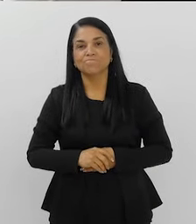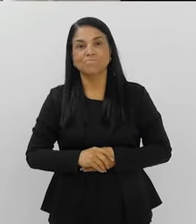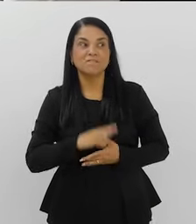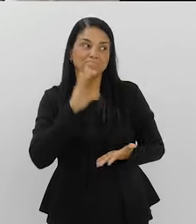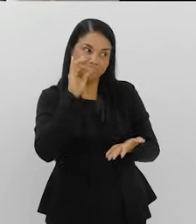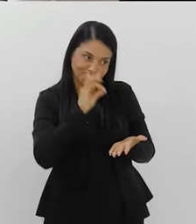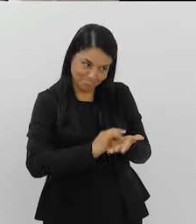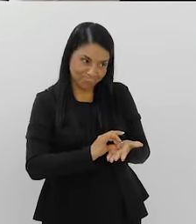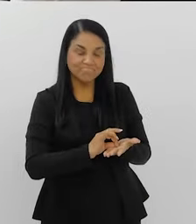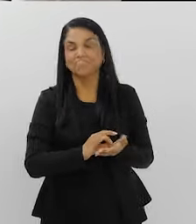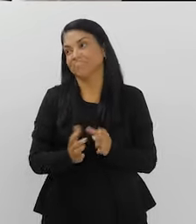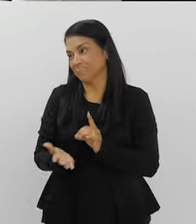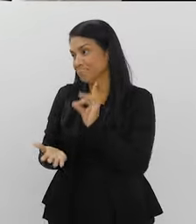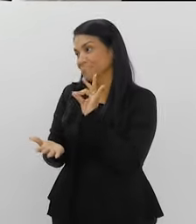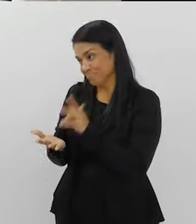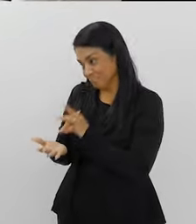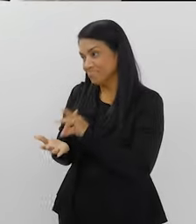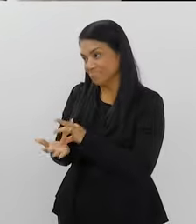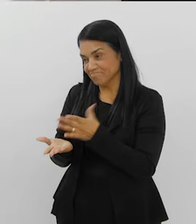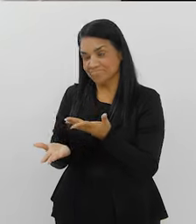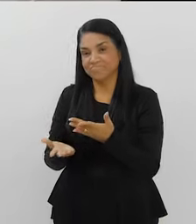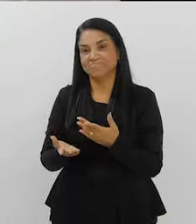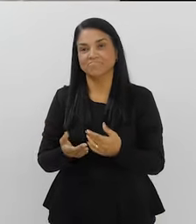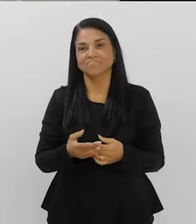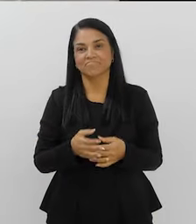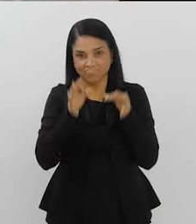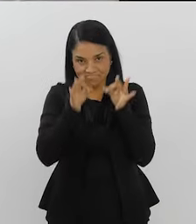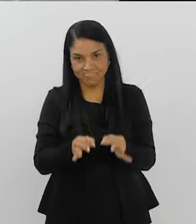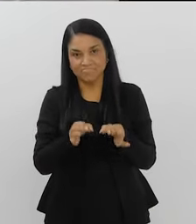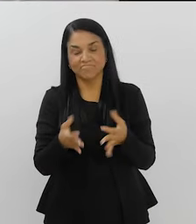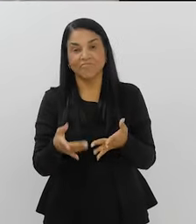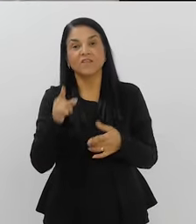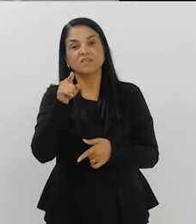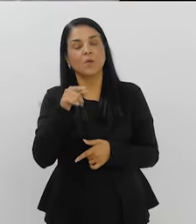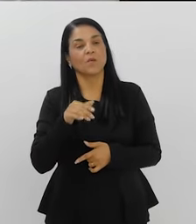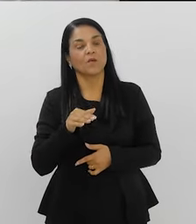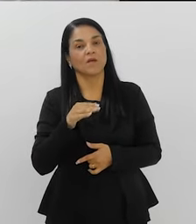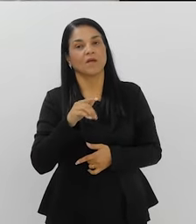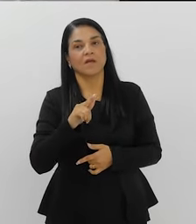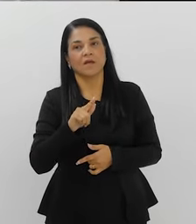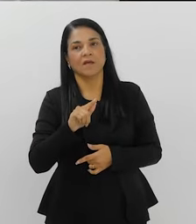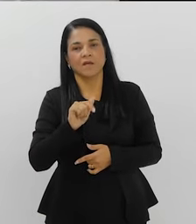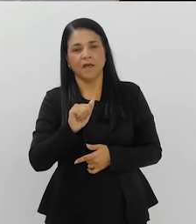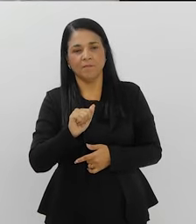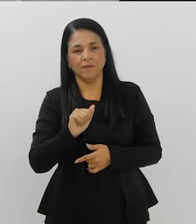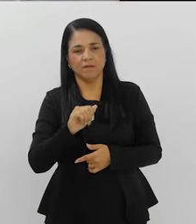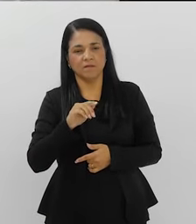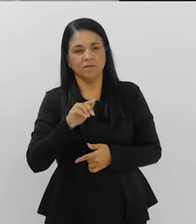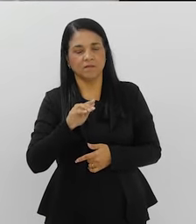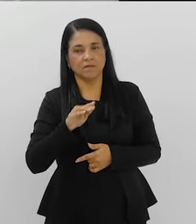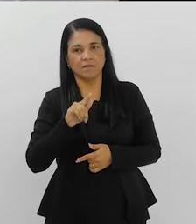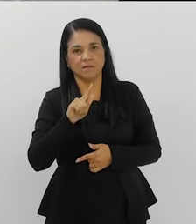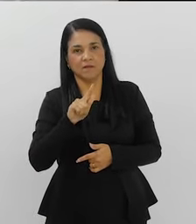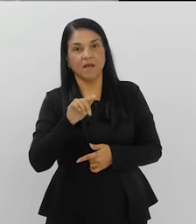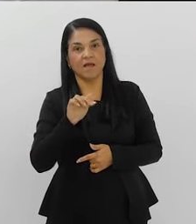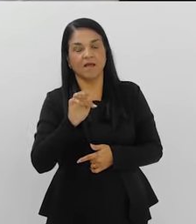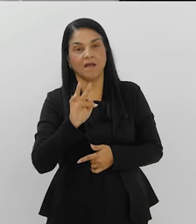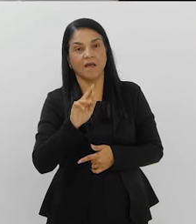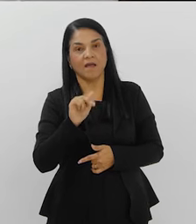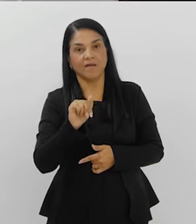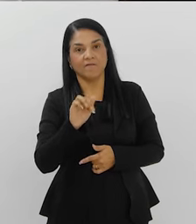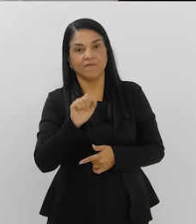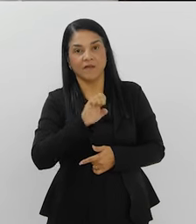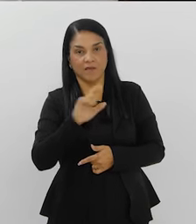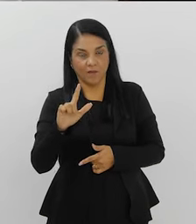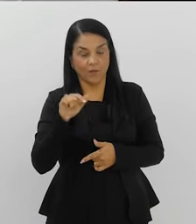se confirmou, E se confirmou. Então, vamos ouvir um pouquinho, Gabriel. Gabriel, a zona oeste do Rio é a região que